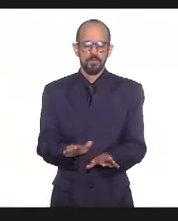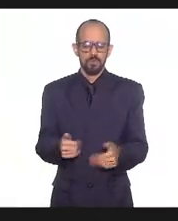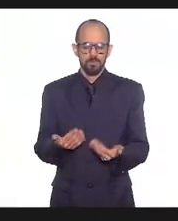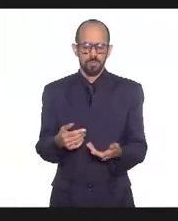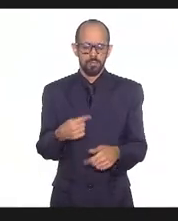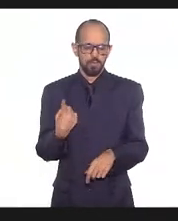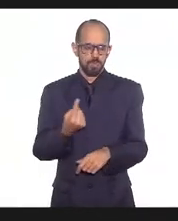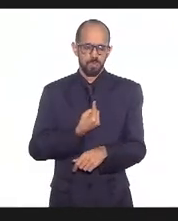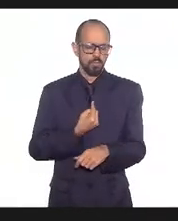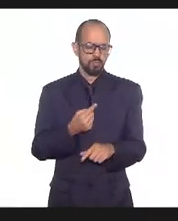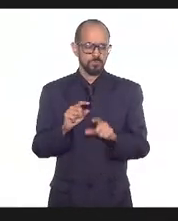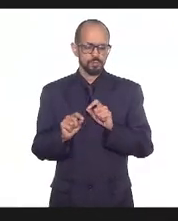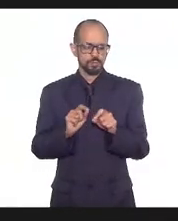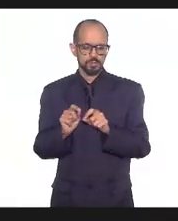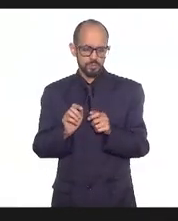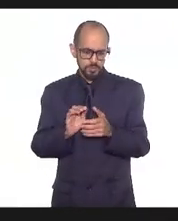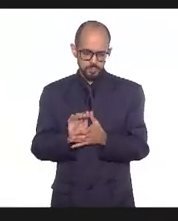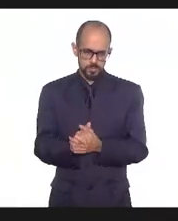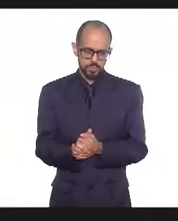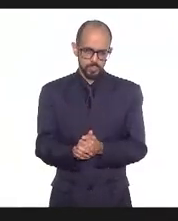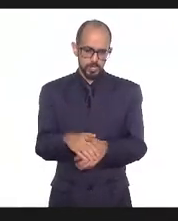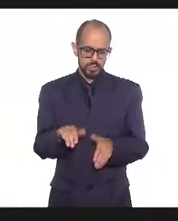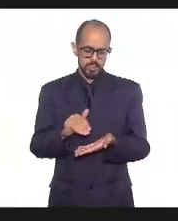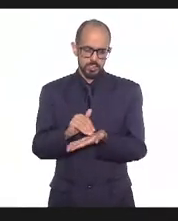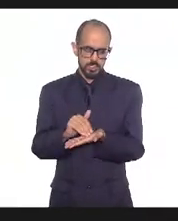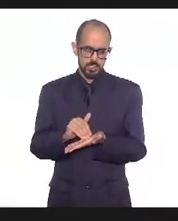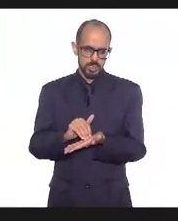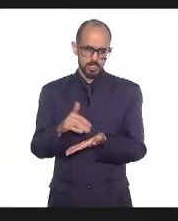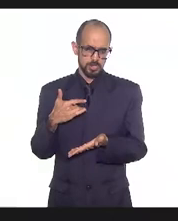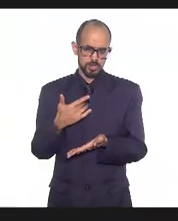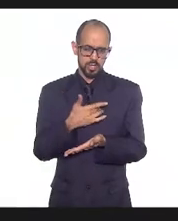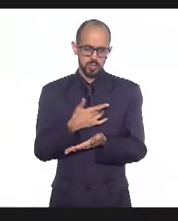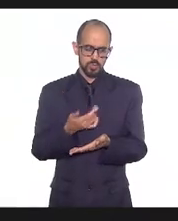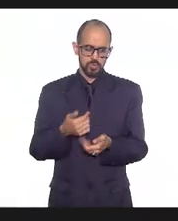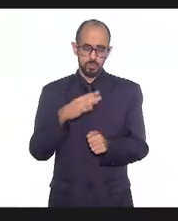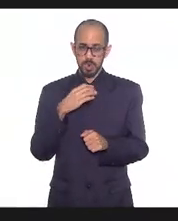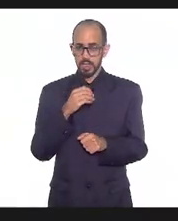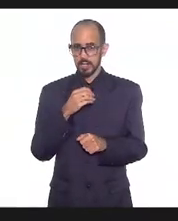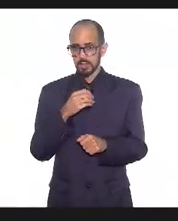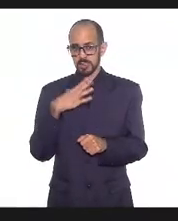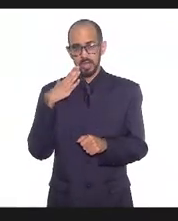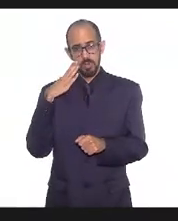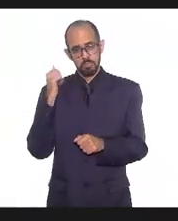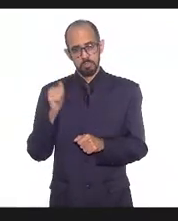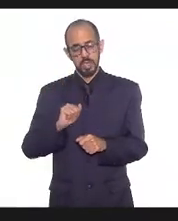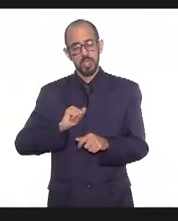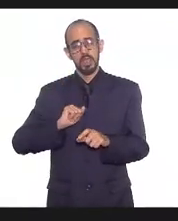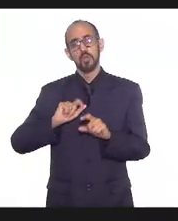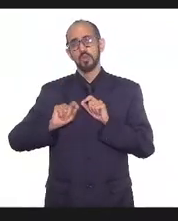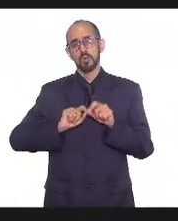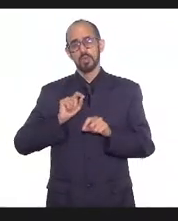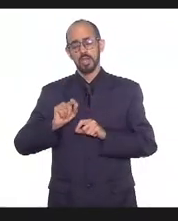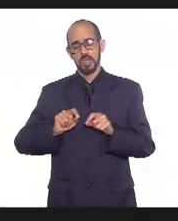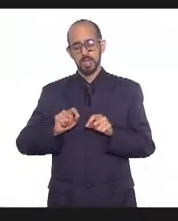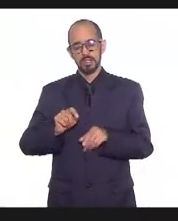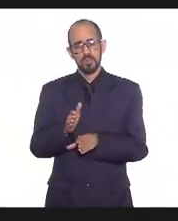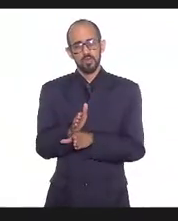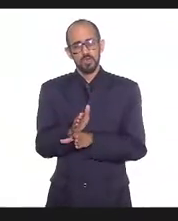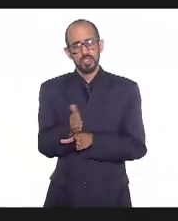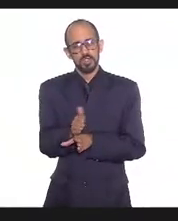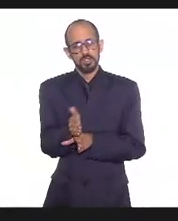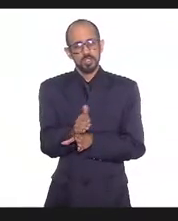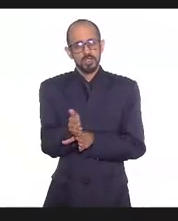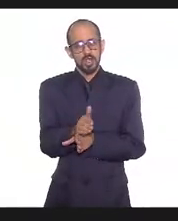gente a Secretaria de Saúde também pela conhecer essa fragilidade da saúde do trabalhador de conhecer a